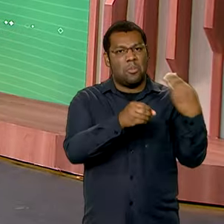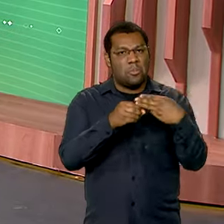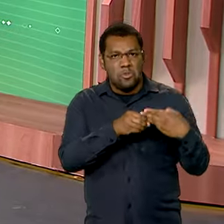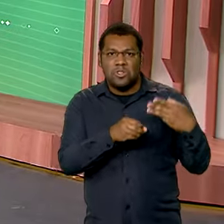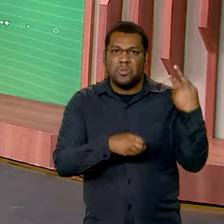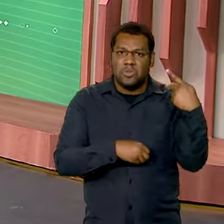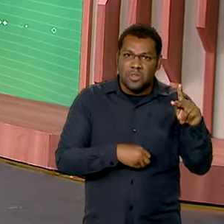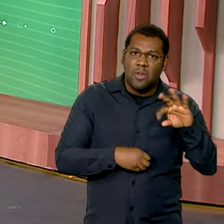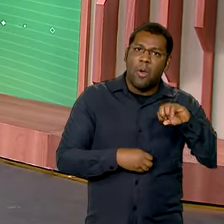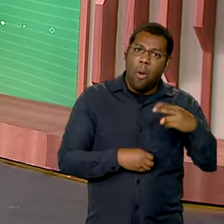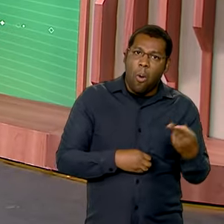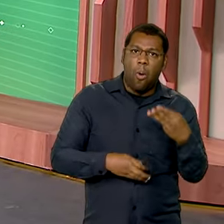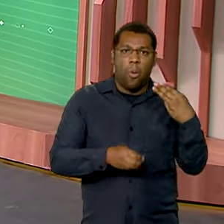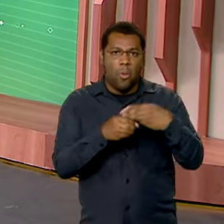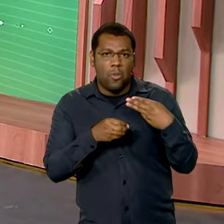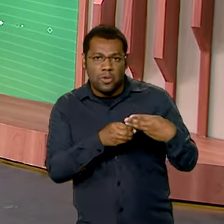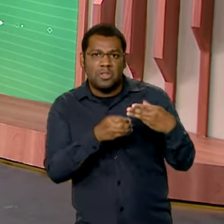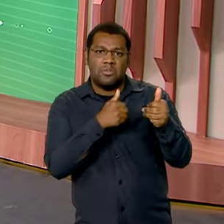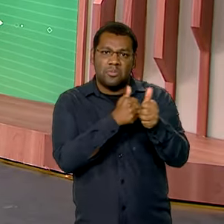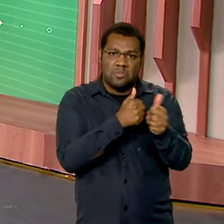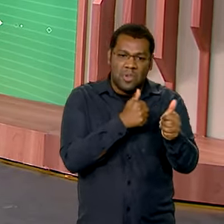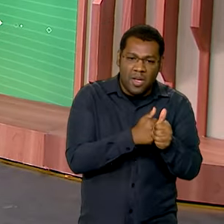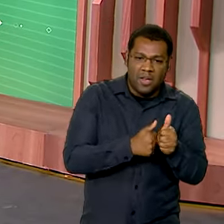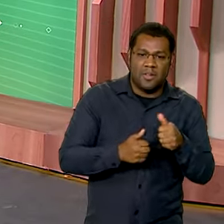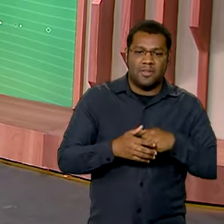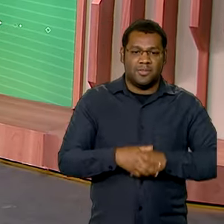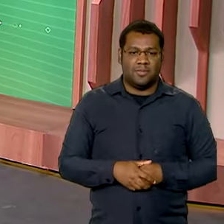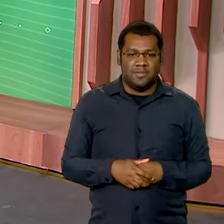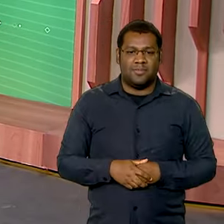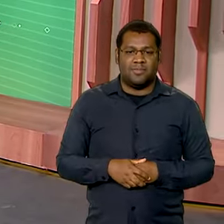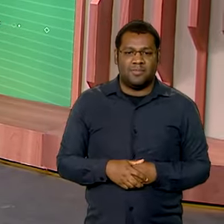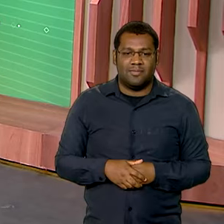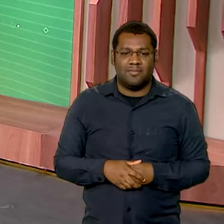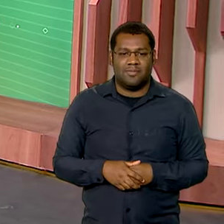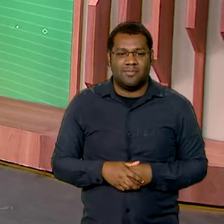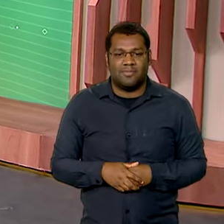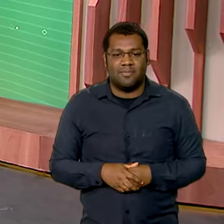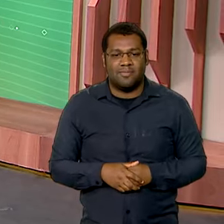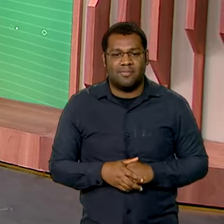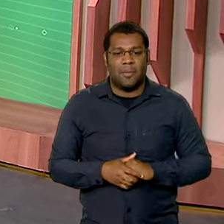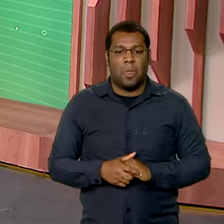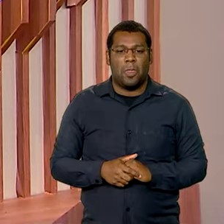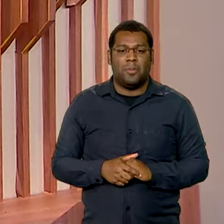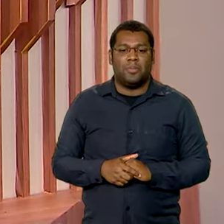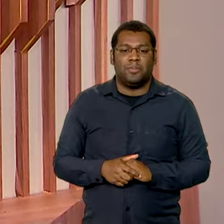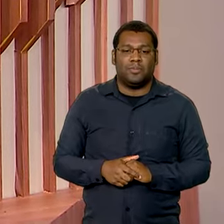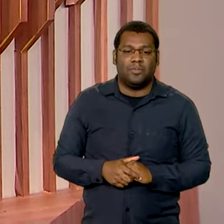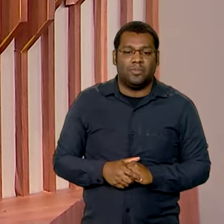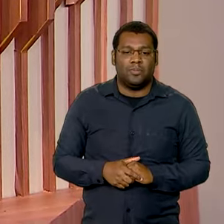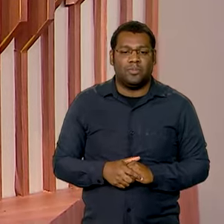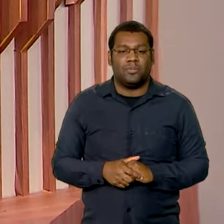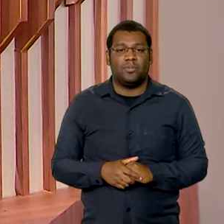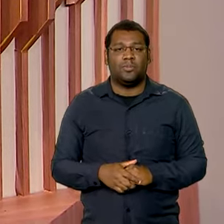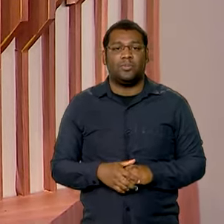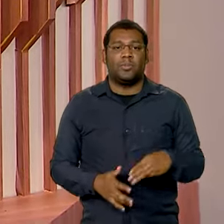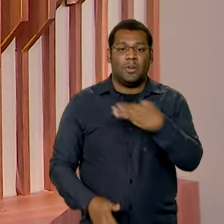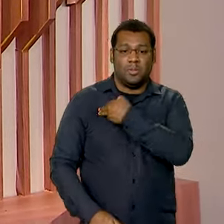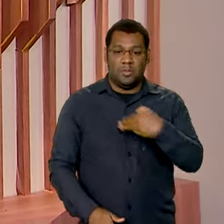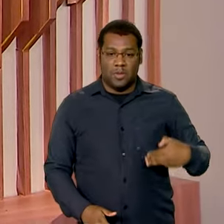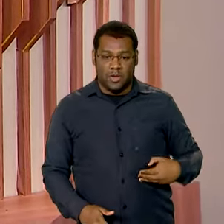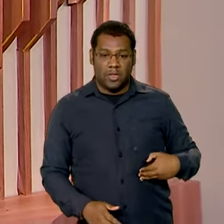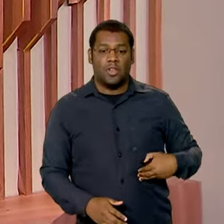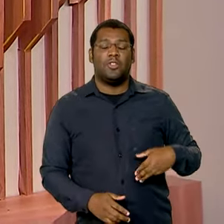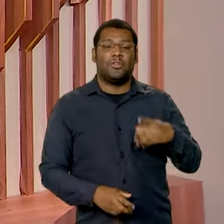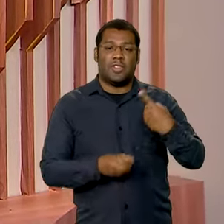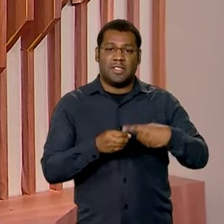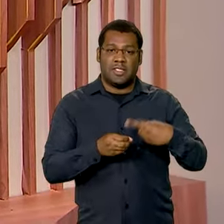o município vizinho, uma cidade ou uma região do país do seu interesse. E os ministros Jader Filho,